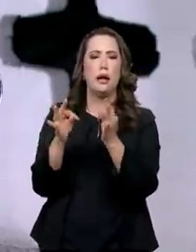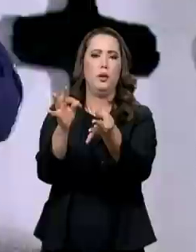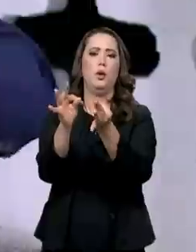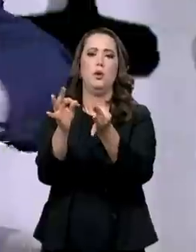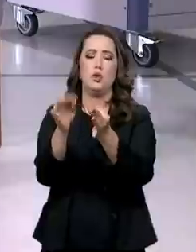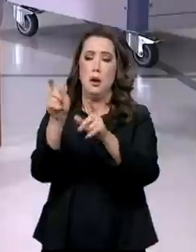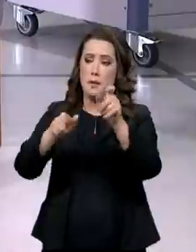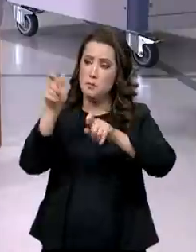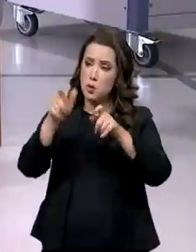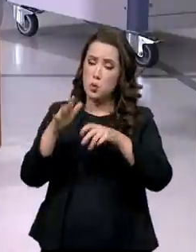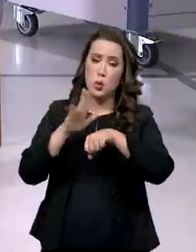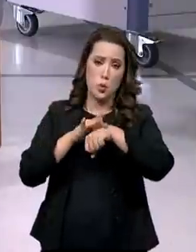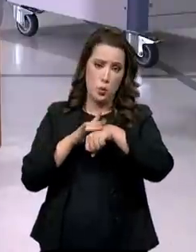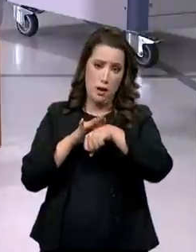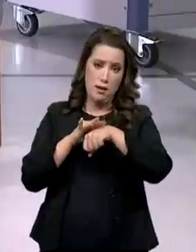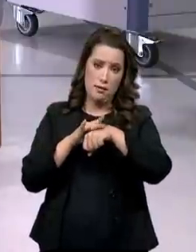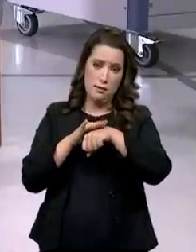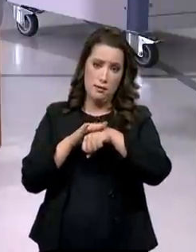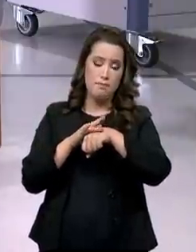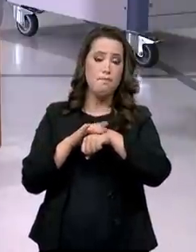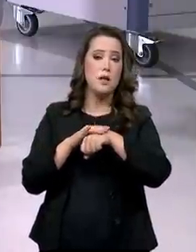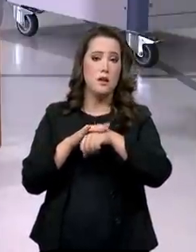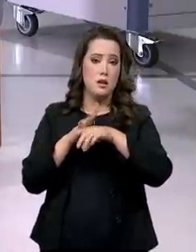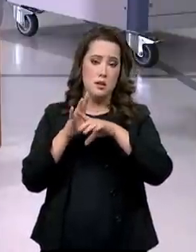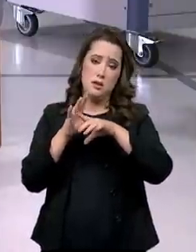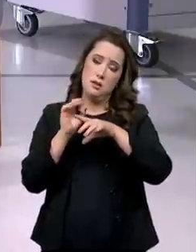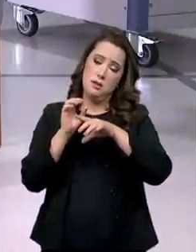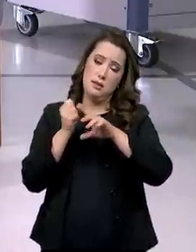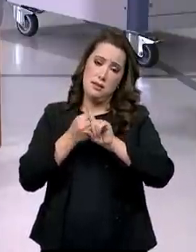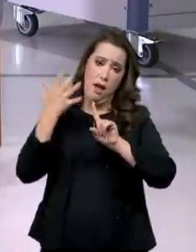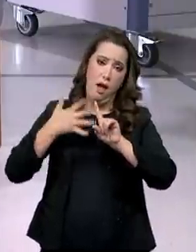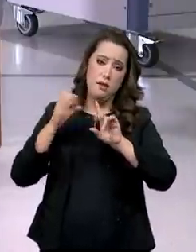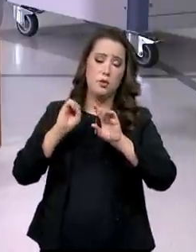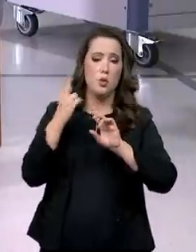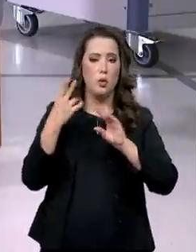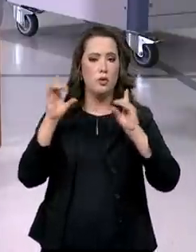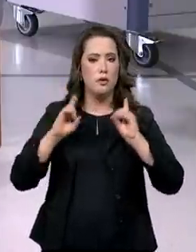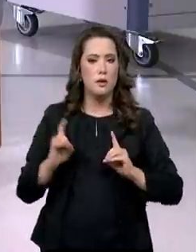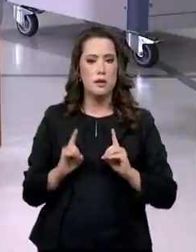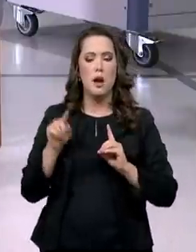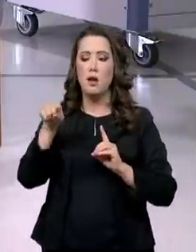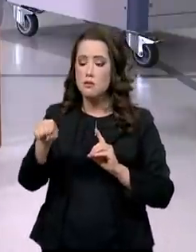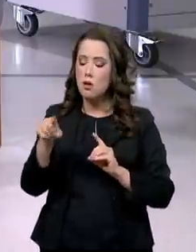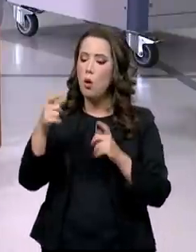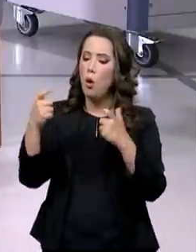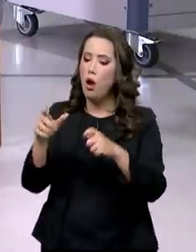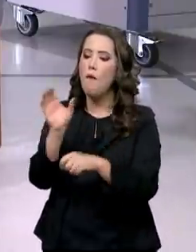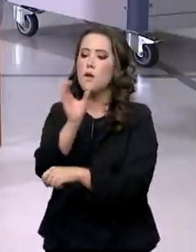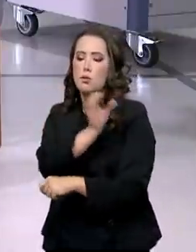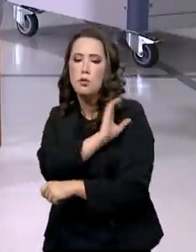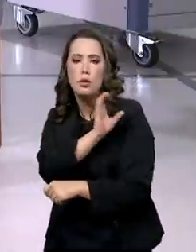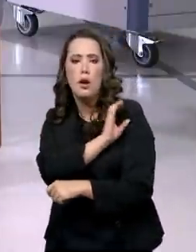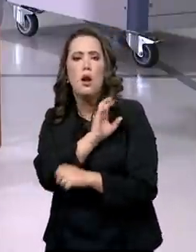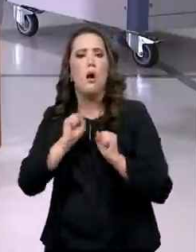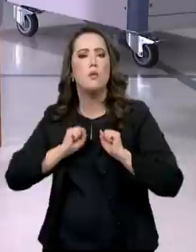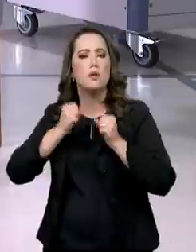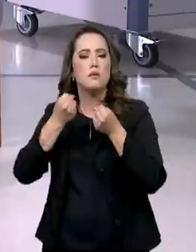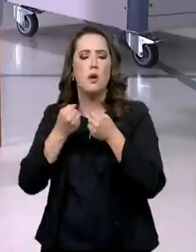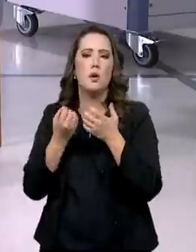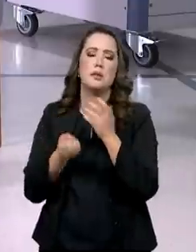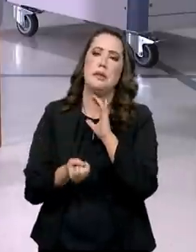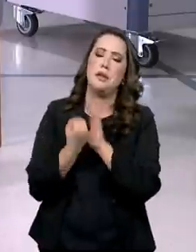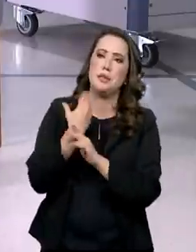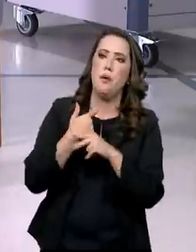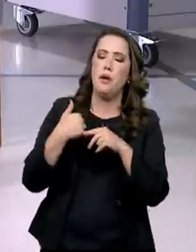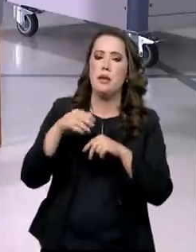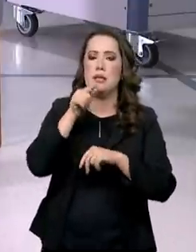ele vai congregar os esforços do Brasil inteiro nesse setor, não só para pesquisas de ponta na área de desenvolvimento de próteses, por